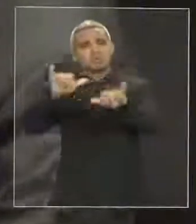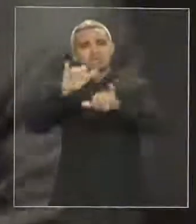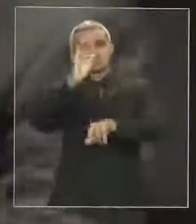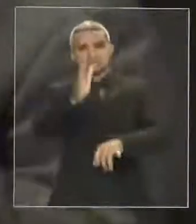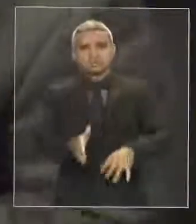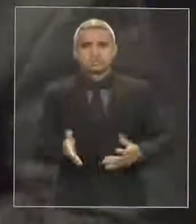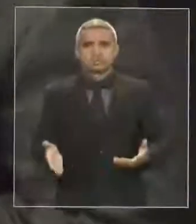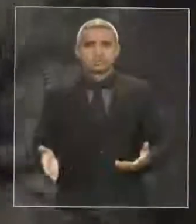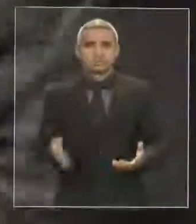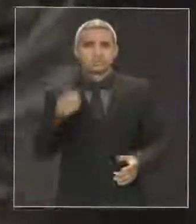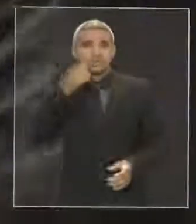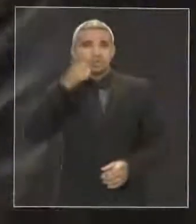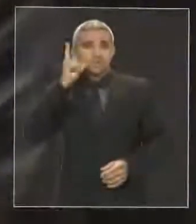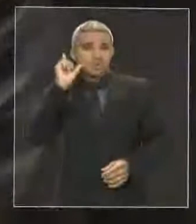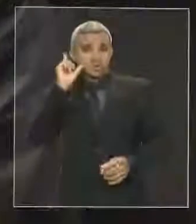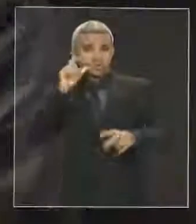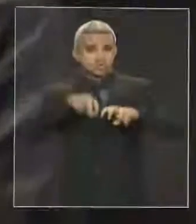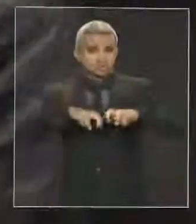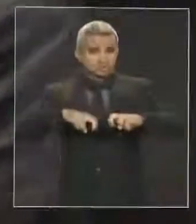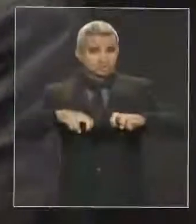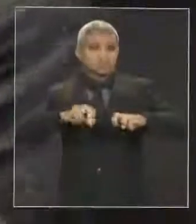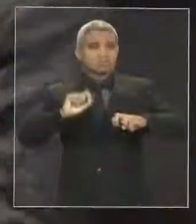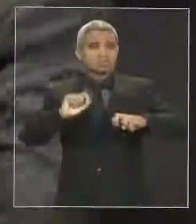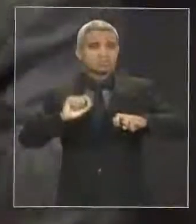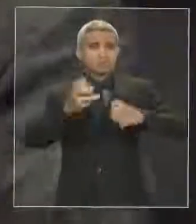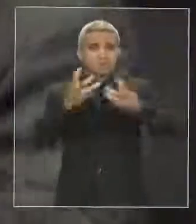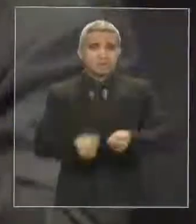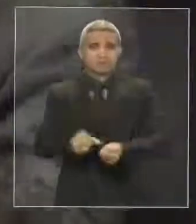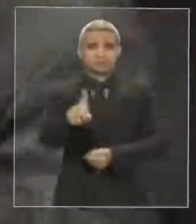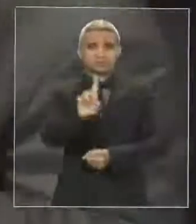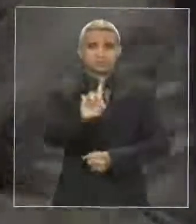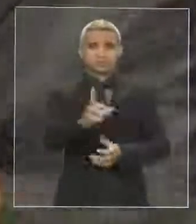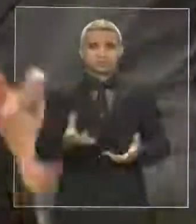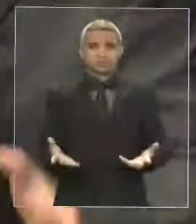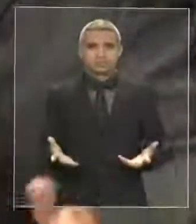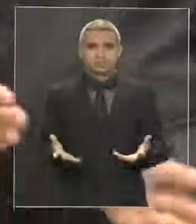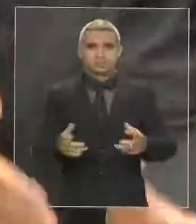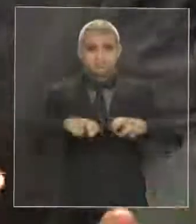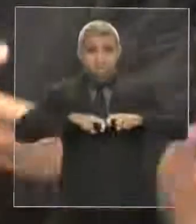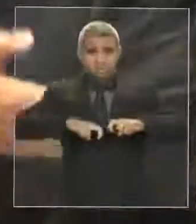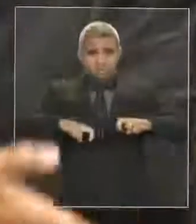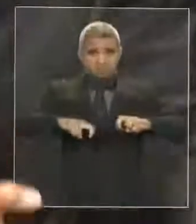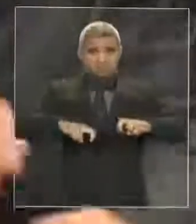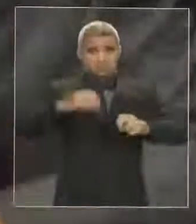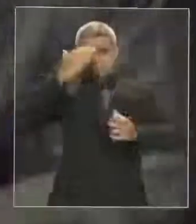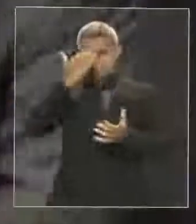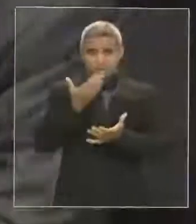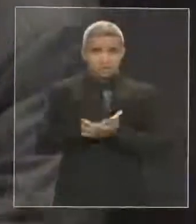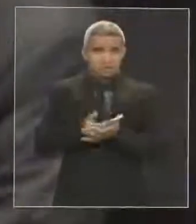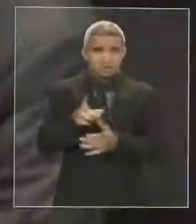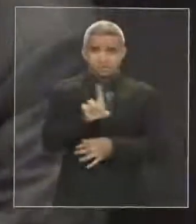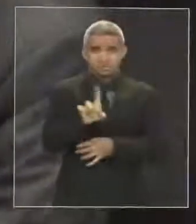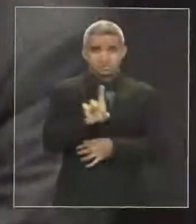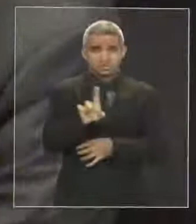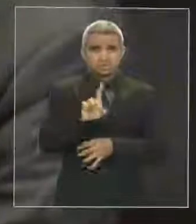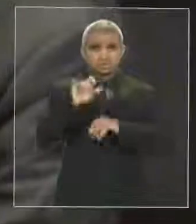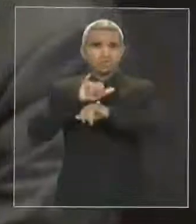Ontem, a mesa se recusou a aprovar porque nem mesmo a mesa acreditava na mídia que estava sendo feita.